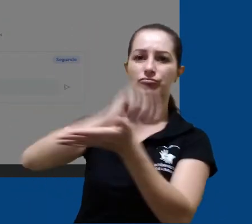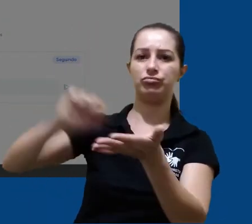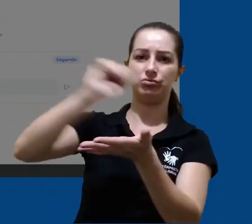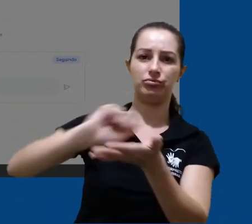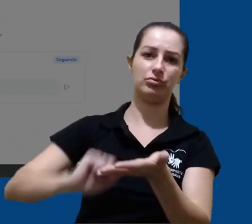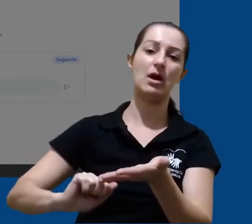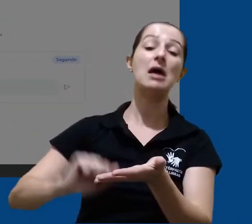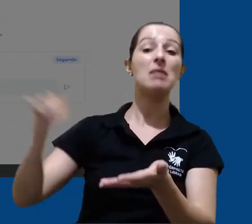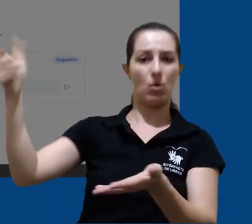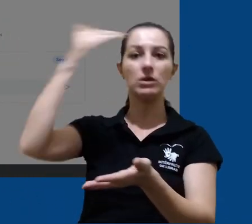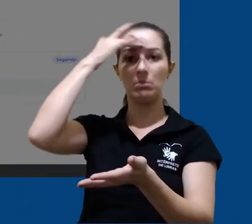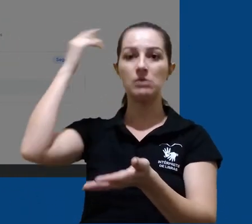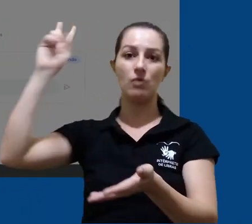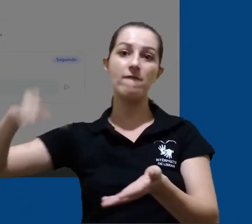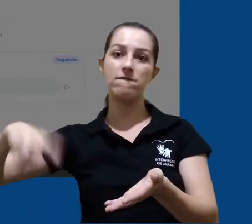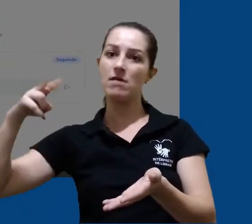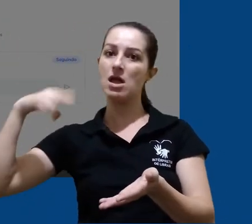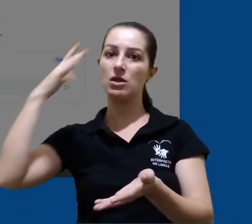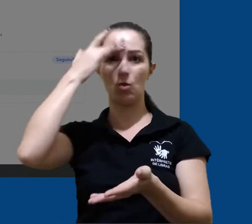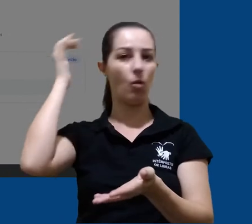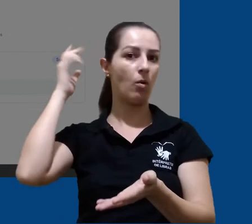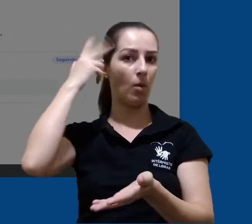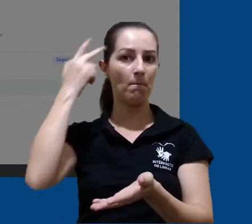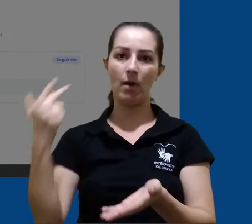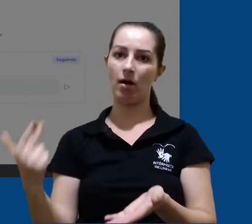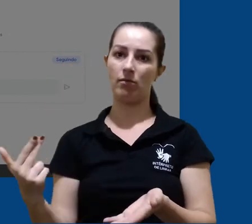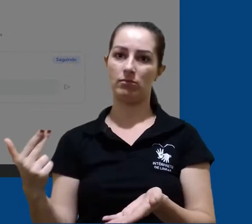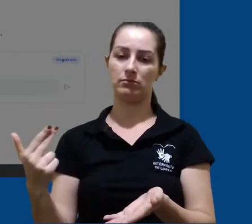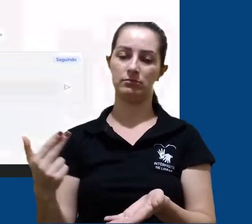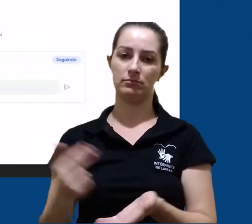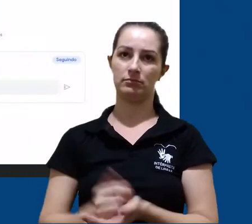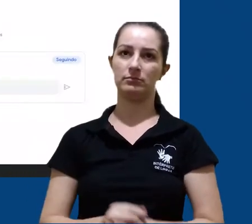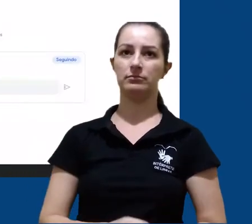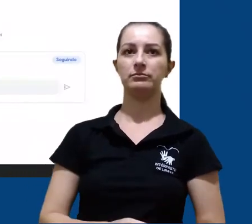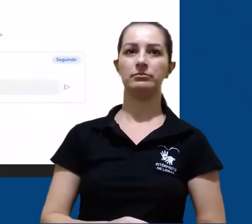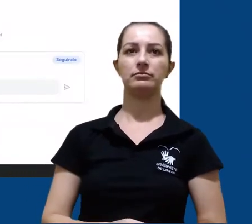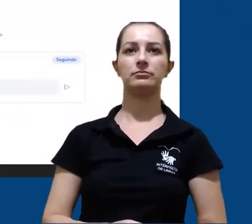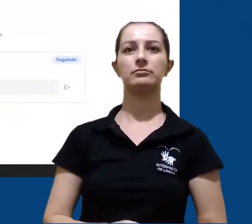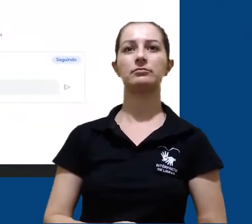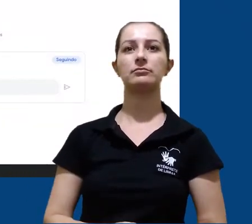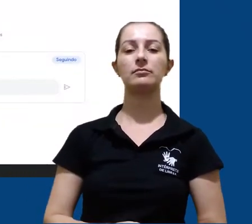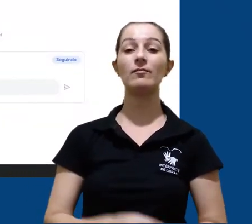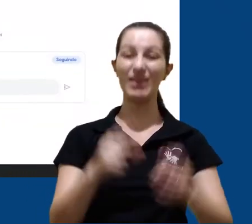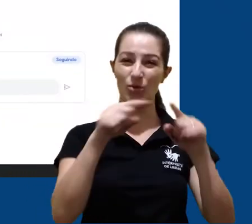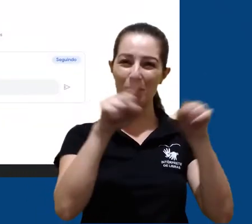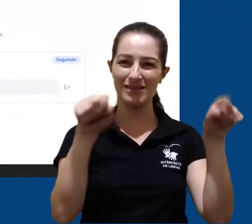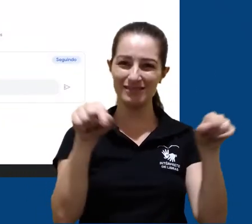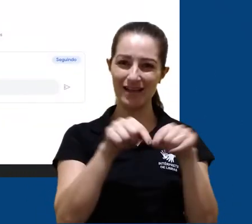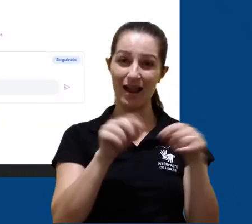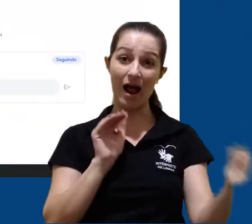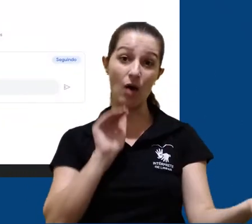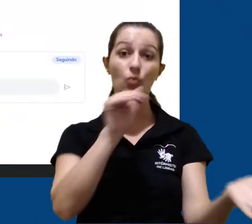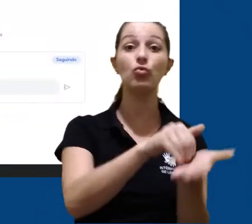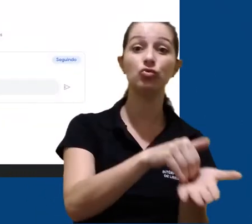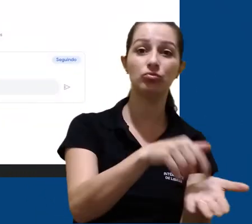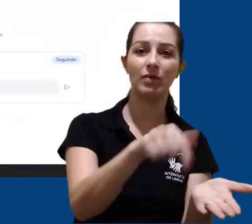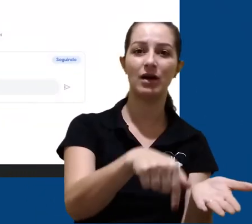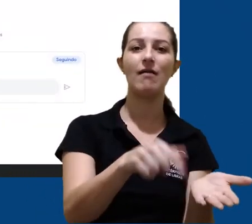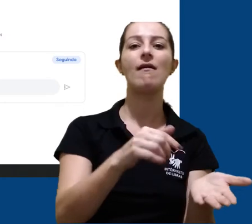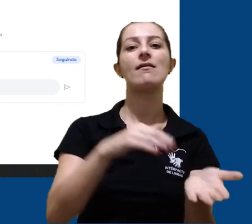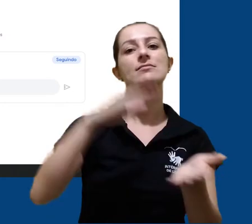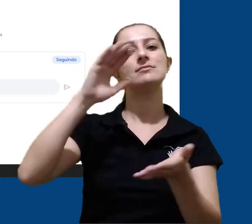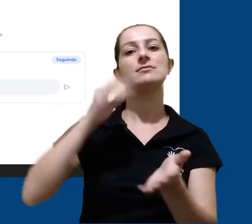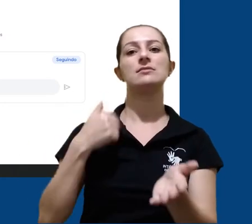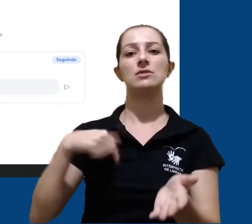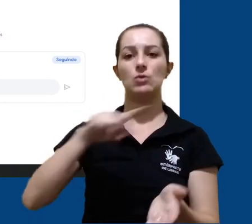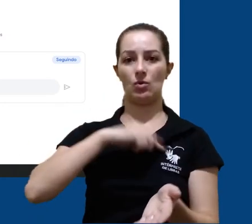outra pessoa ainda vai poder ver as mensagens que foram trocadas. No caso de uma sala, a última opção é a de